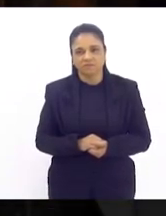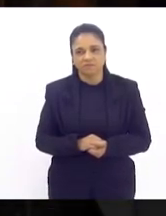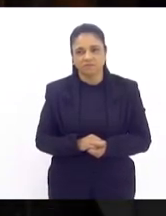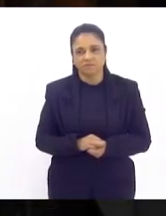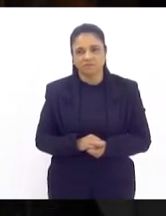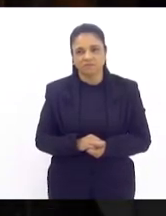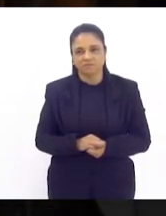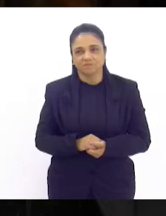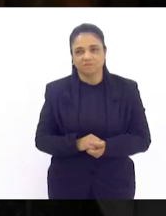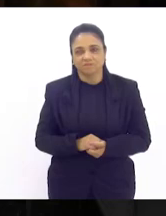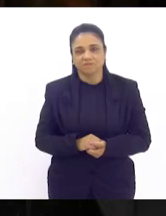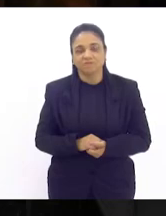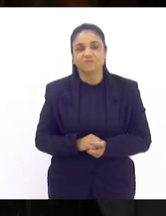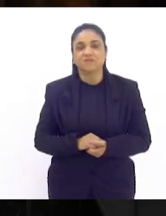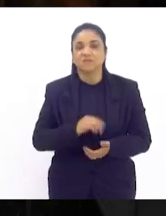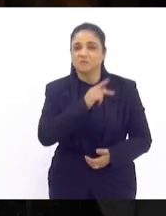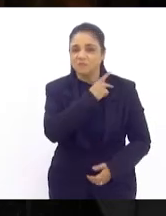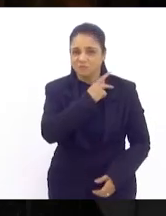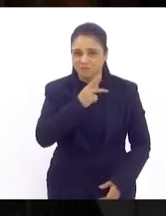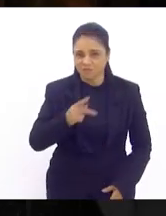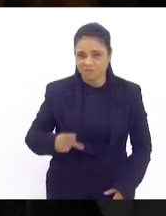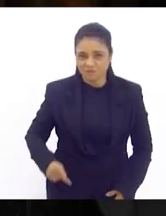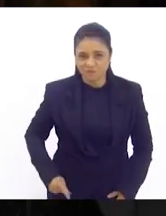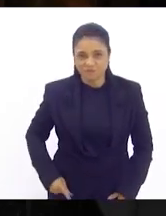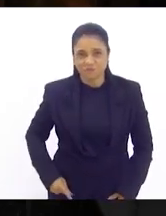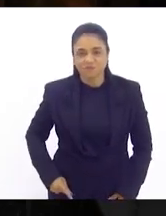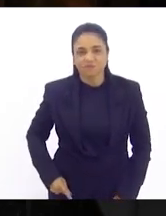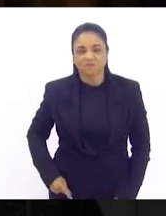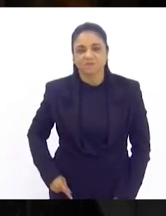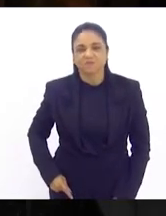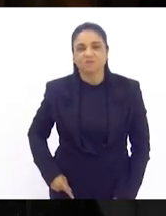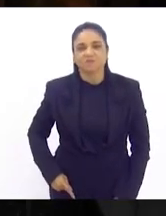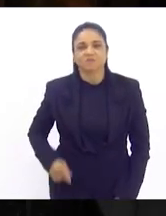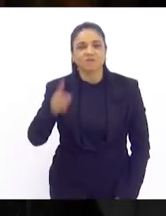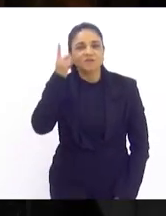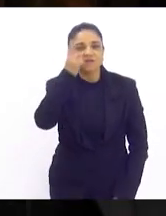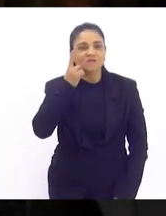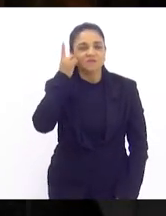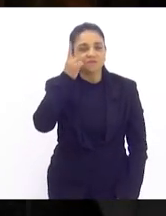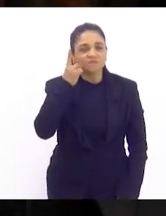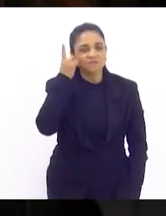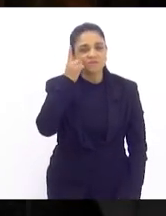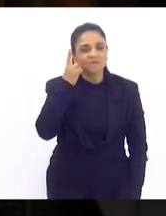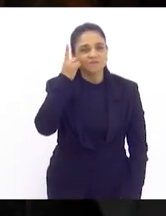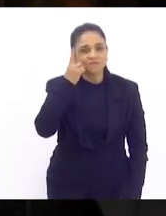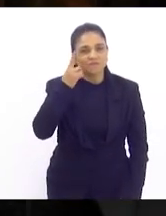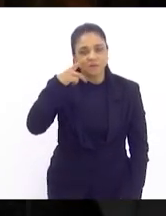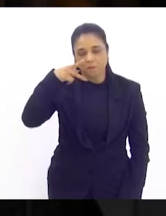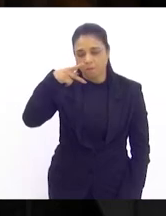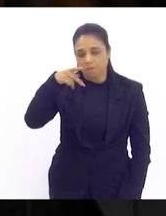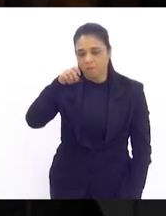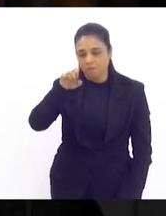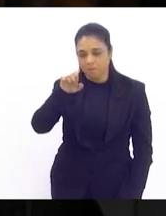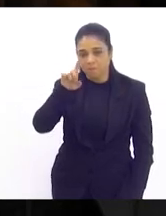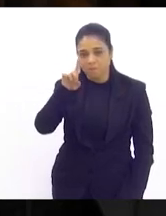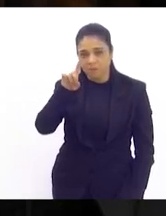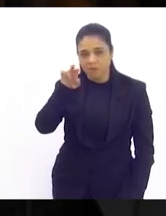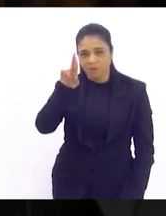senhor presidente deputado Pedro Brazão